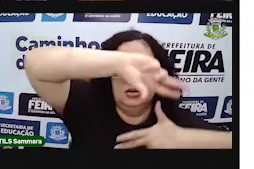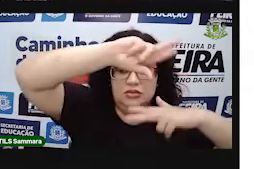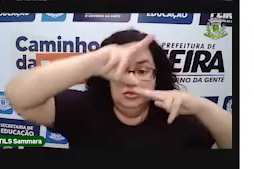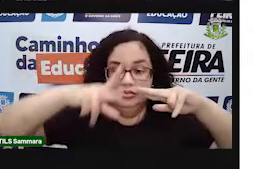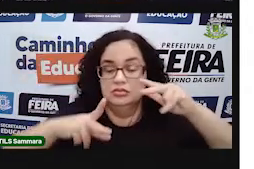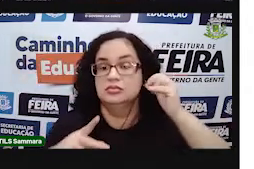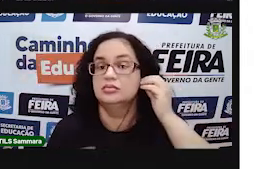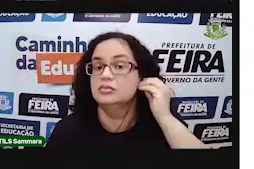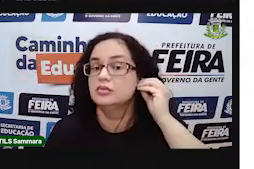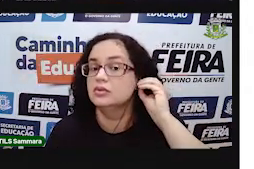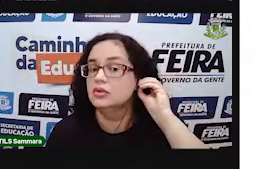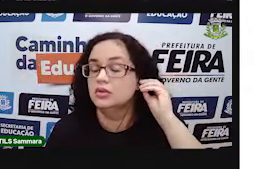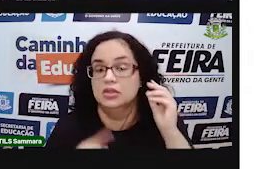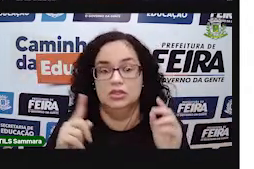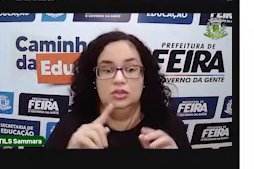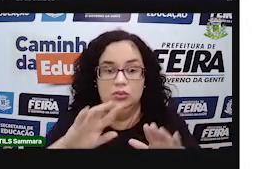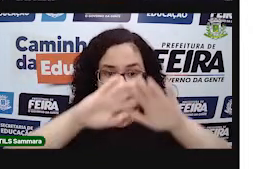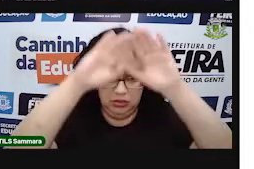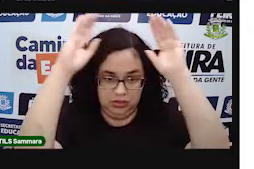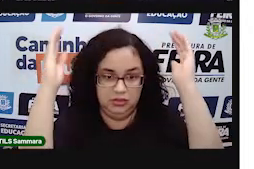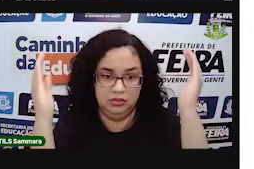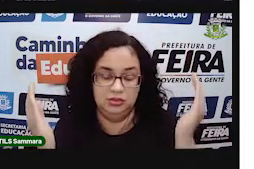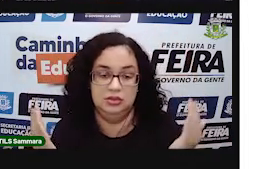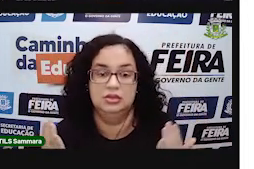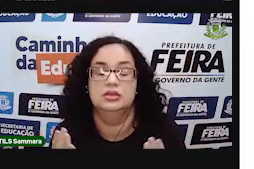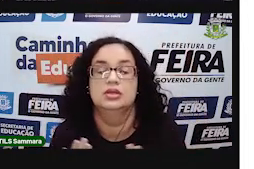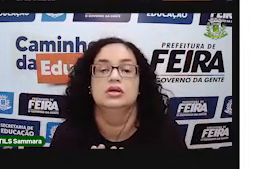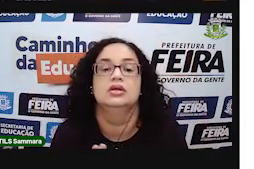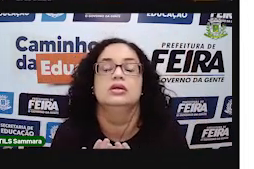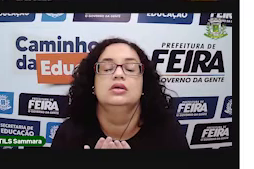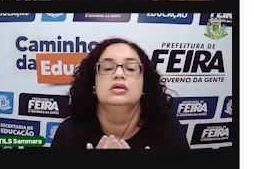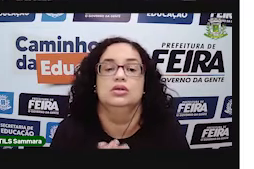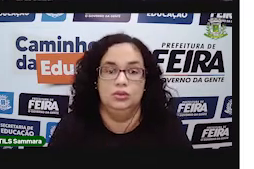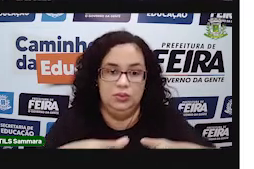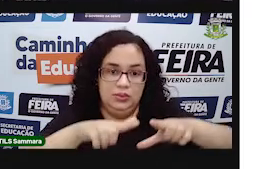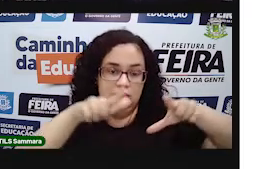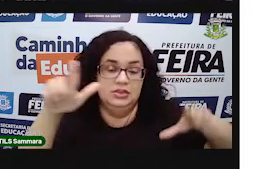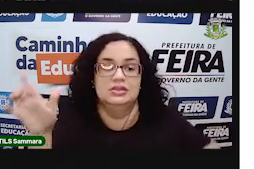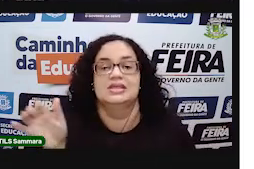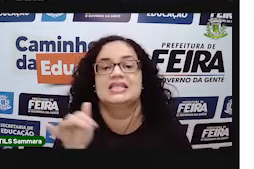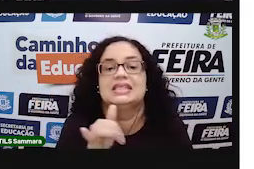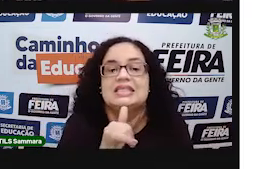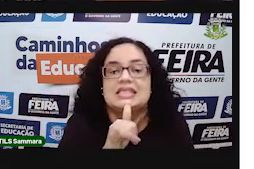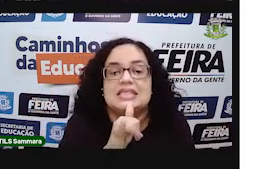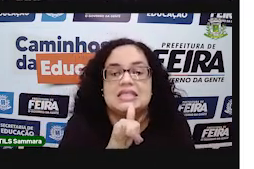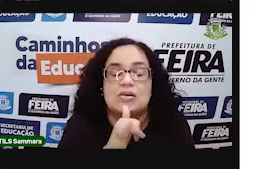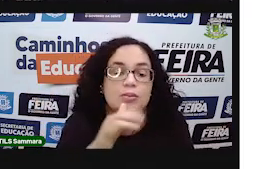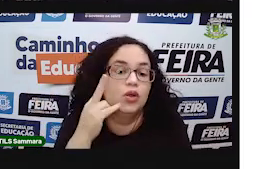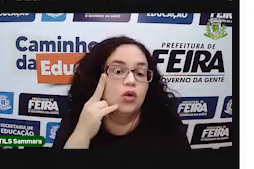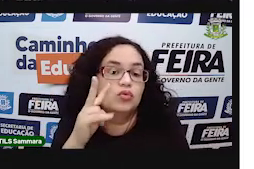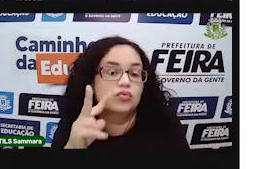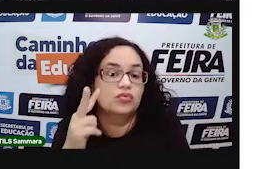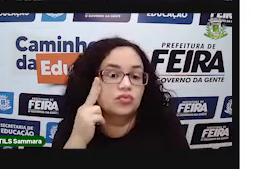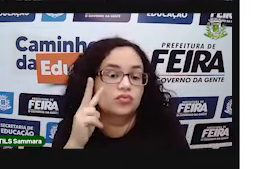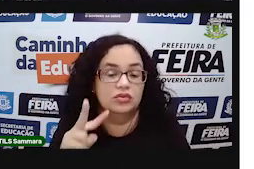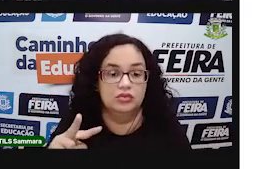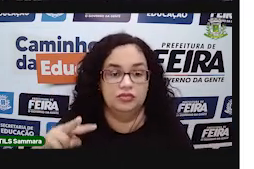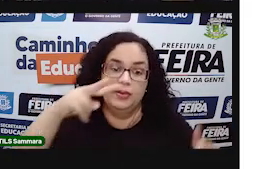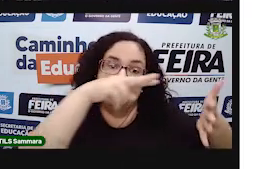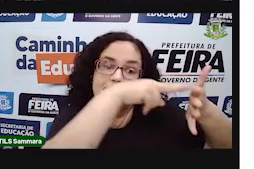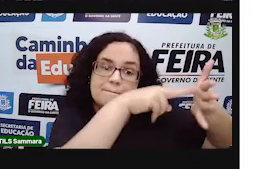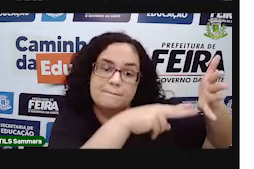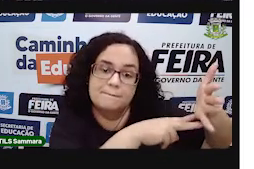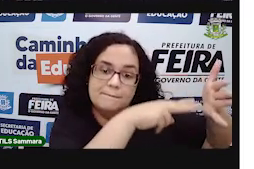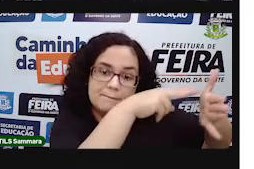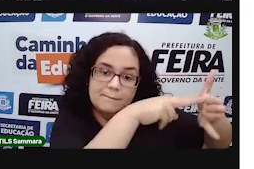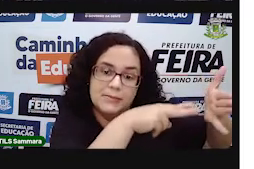as partes não são arredondadas. São partes lisas. Por exemplo, a gente viu ali que apareceu prismas